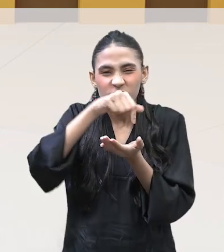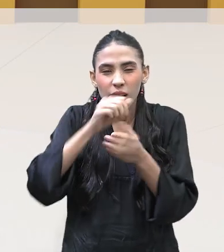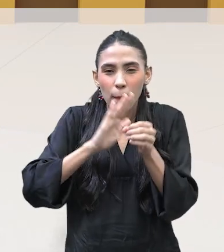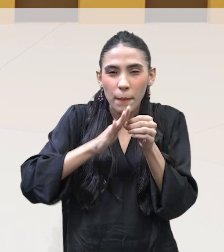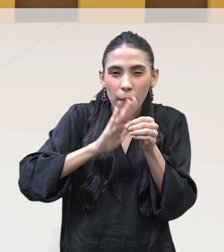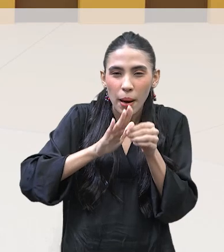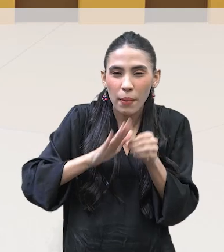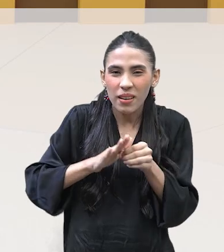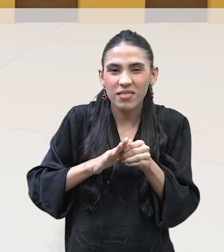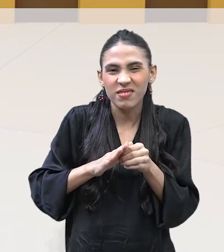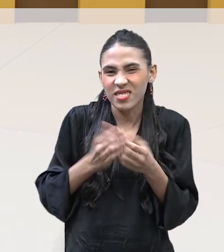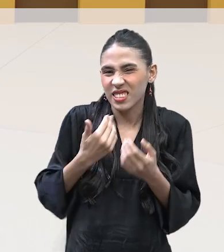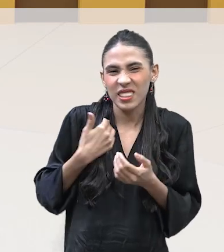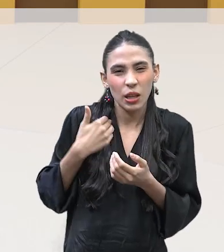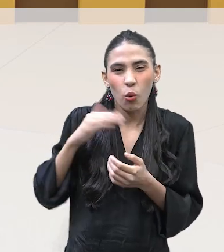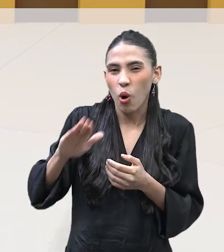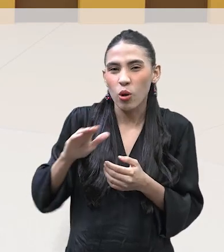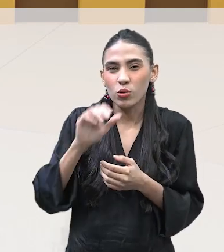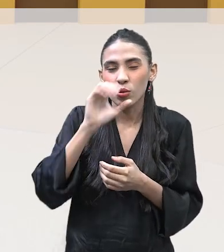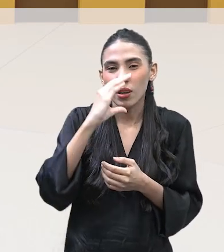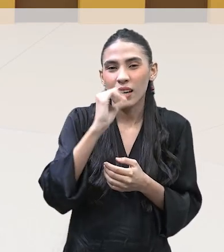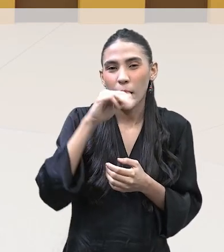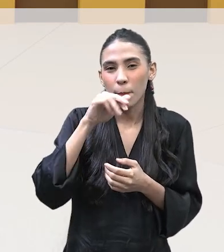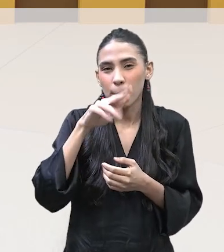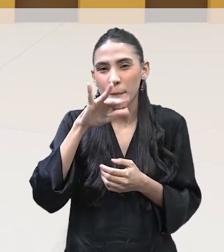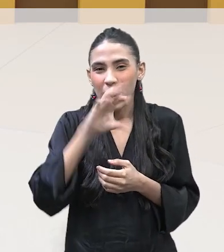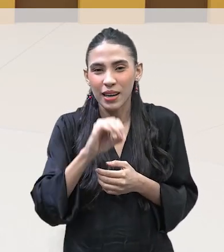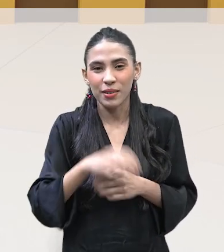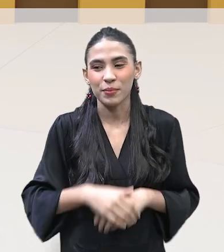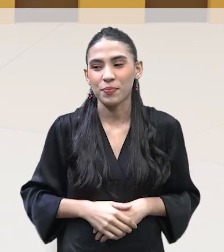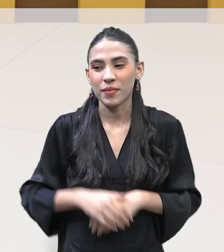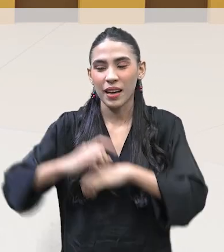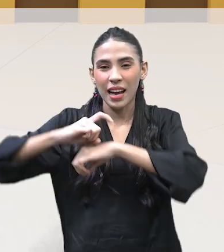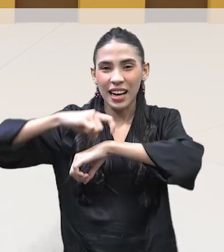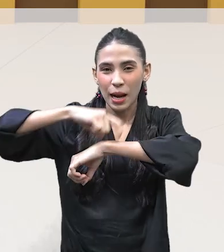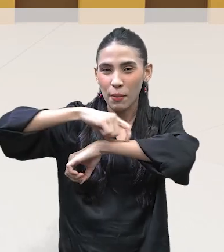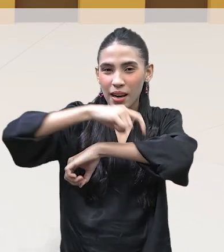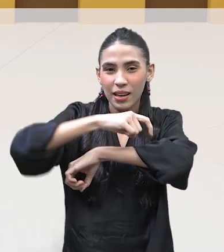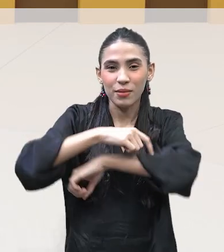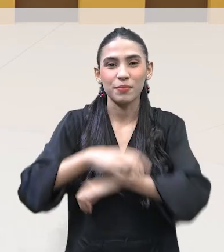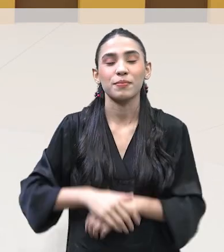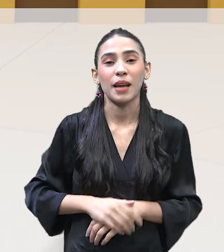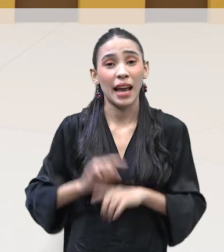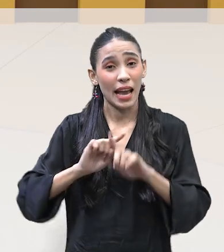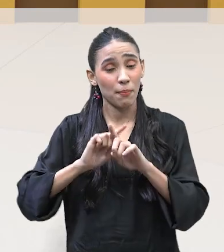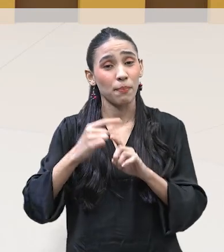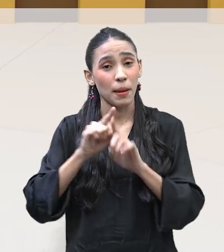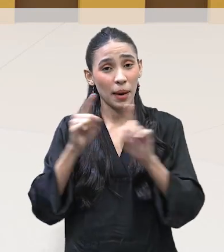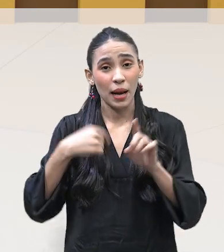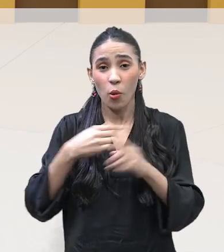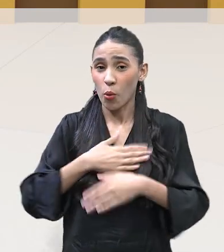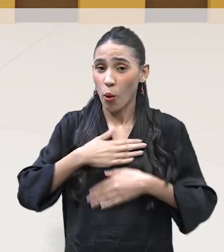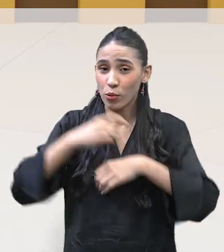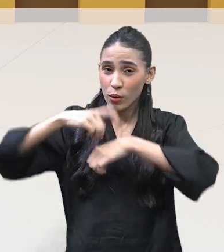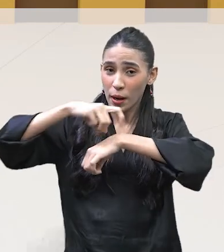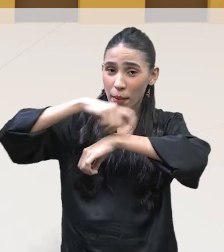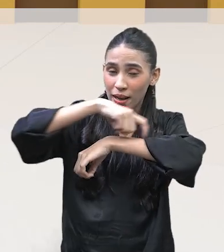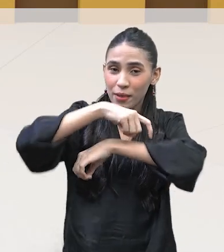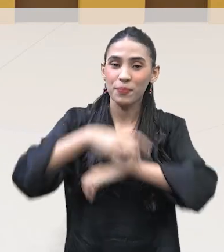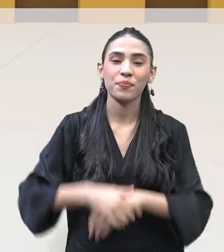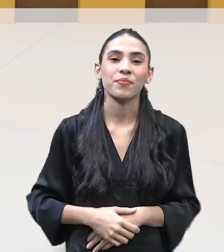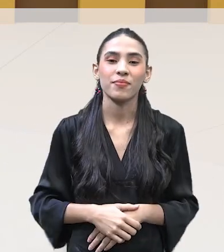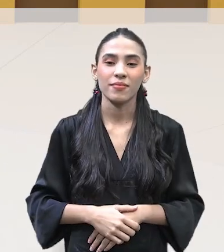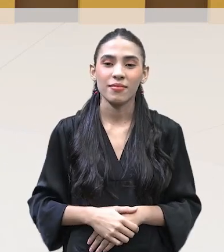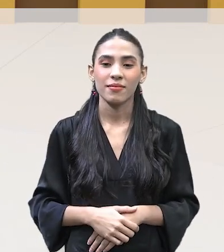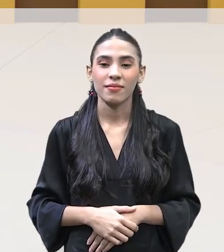dispenso o camarão, mas eu gosto da cebolinha. Eu gosto só do camarão. Eu prefiro mais o camarão. Então, vamos ver o quê? Um